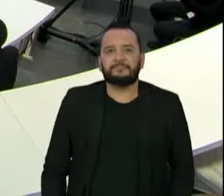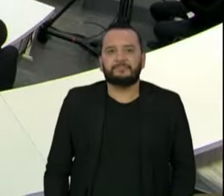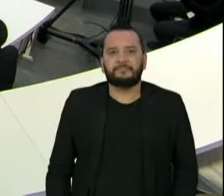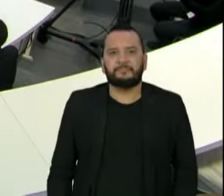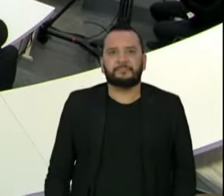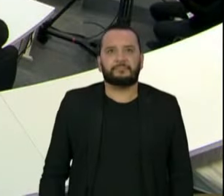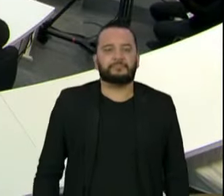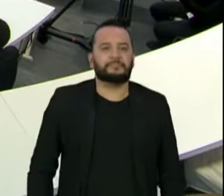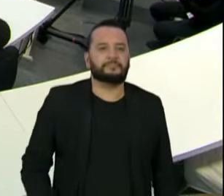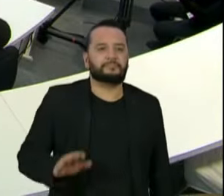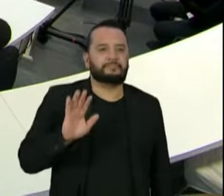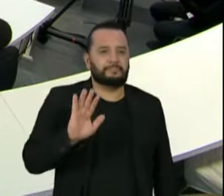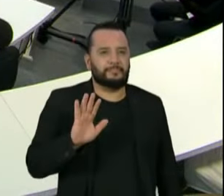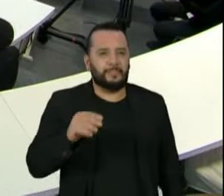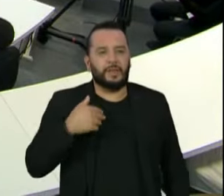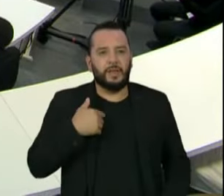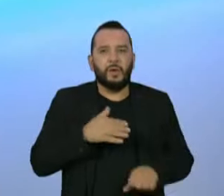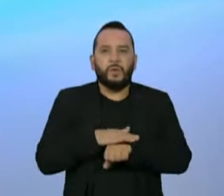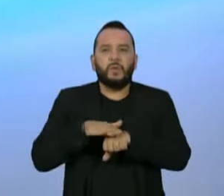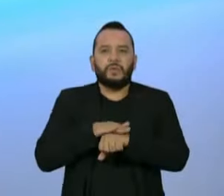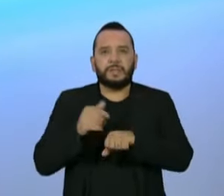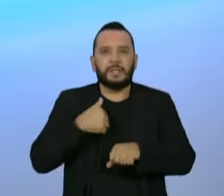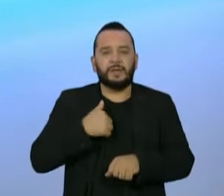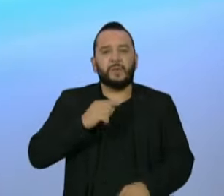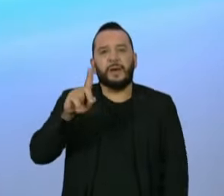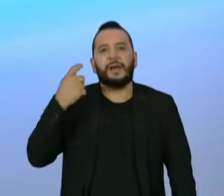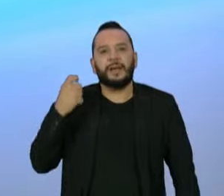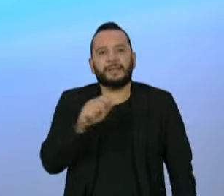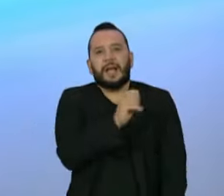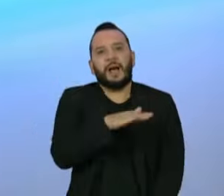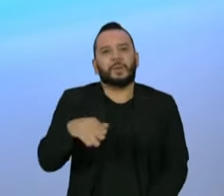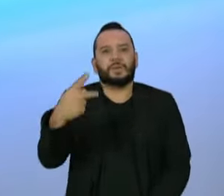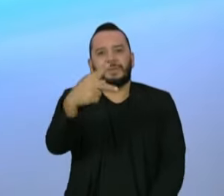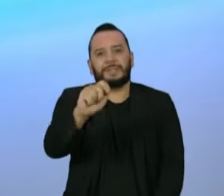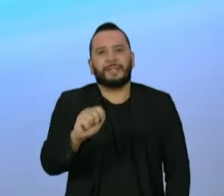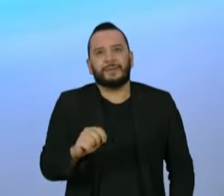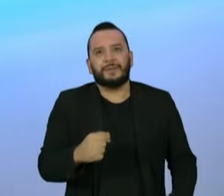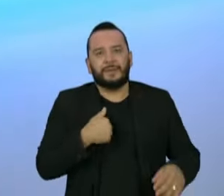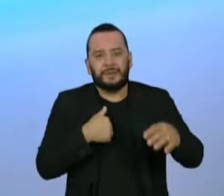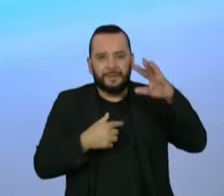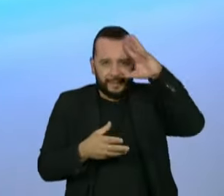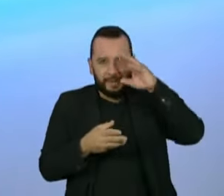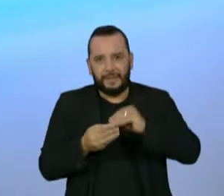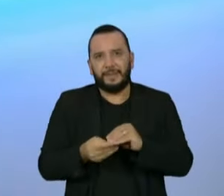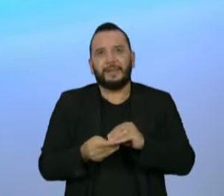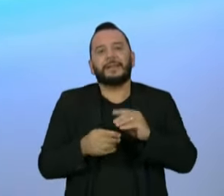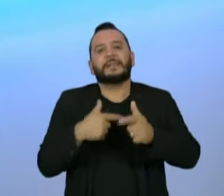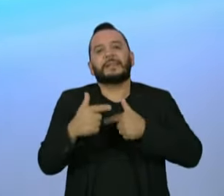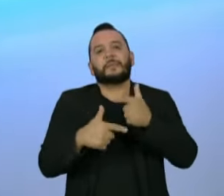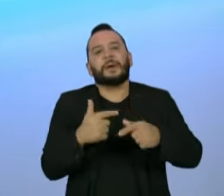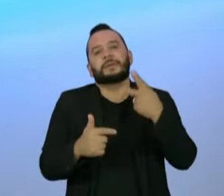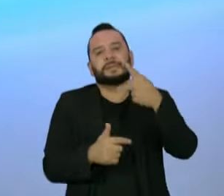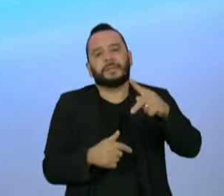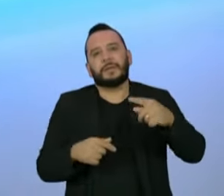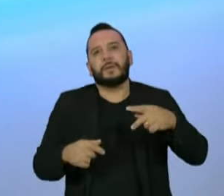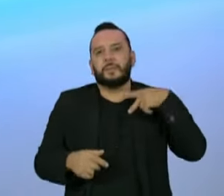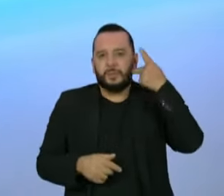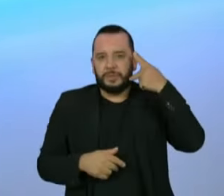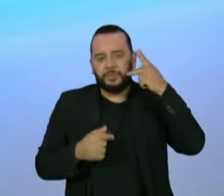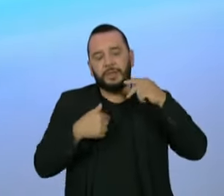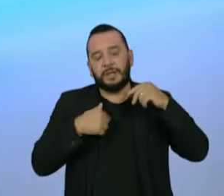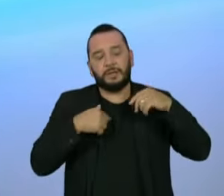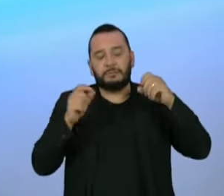Senador Contarato, eu fui conversar com alguns ex-alunos do senhor para tentar entender um pouco mais sobre o início da sua carreira política e fiquei